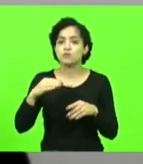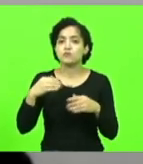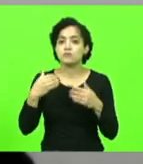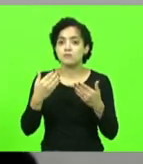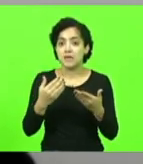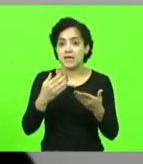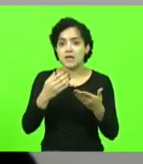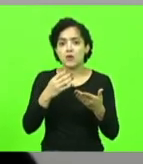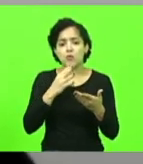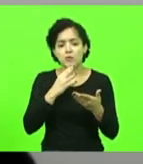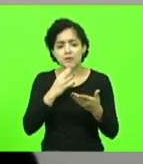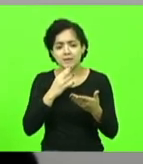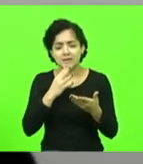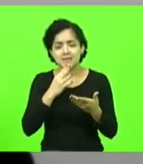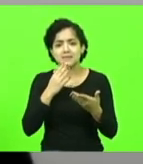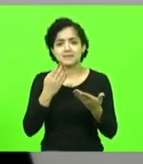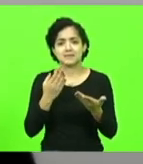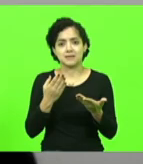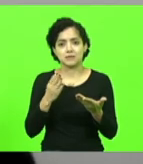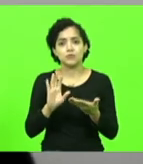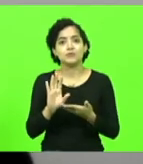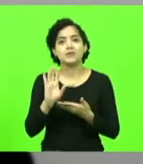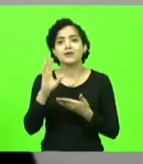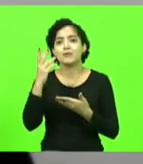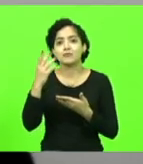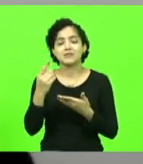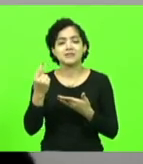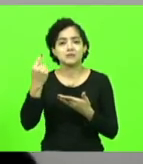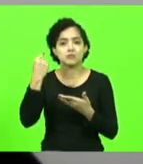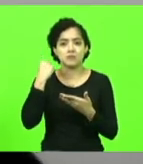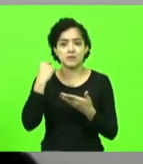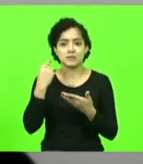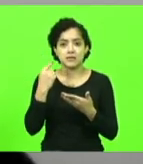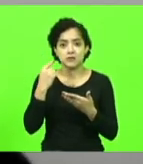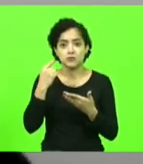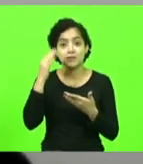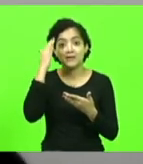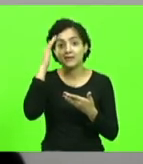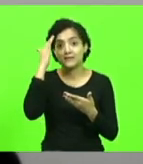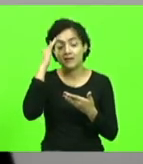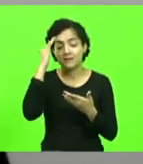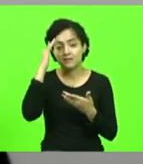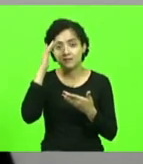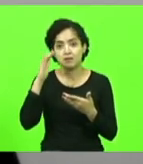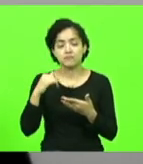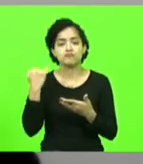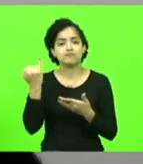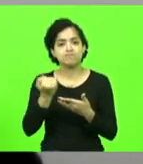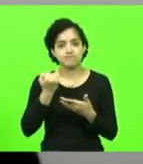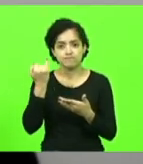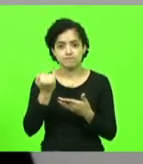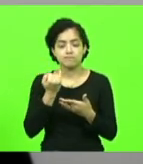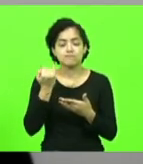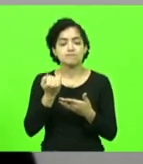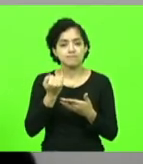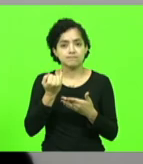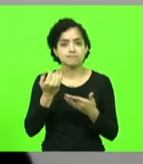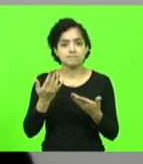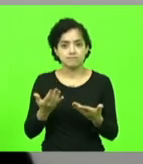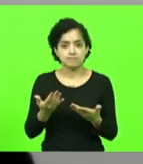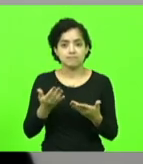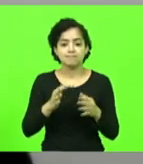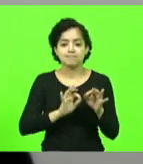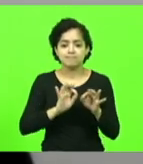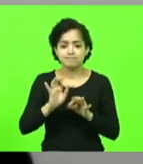conhecimento desses episódios, possa entendê-lo como parte importante para a construção das